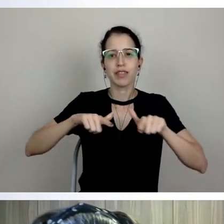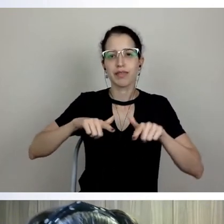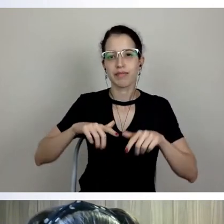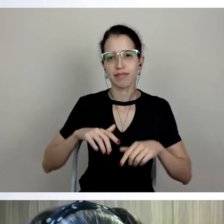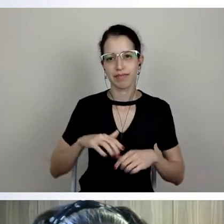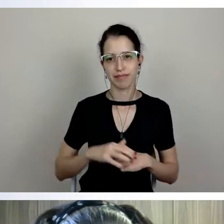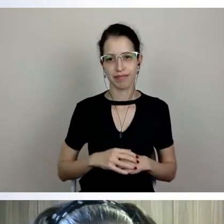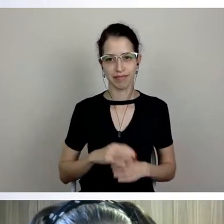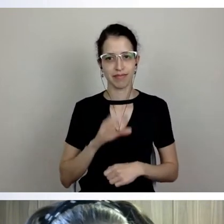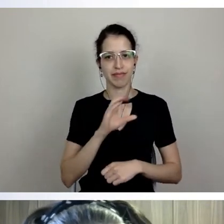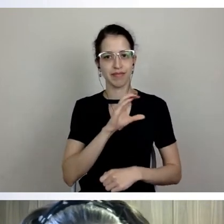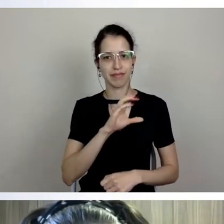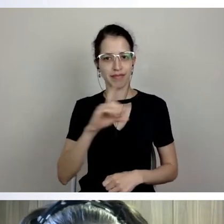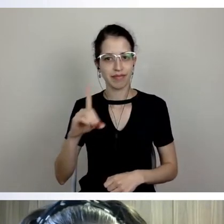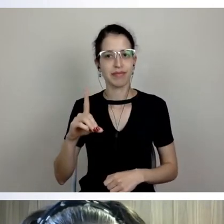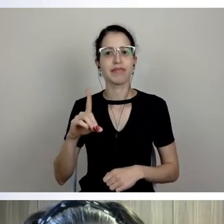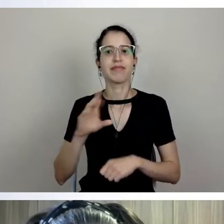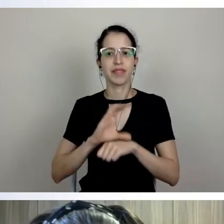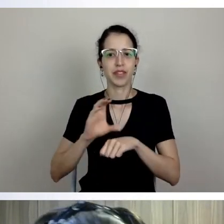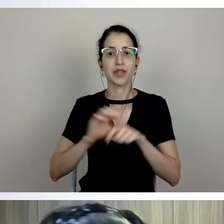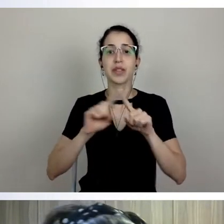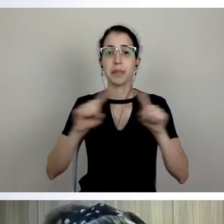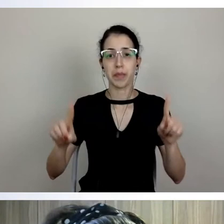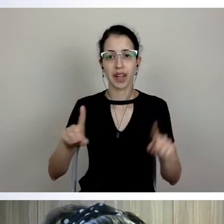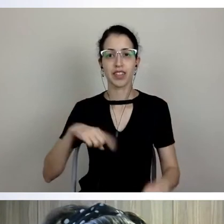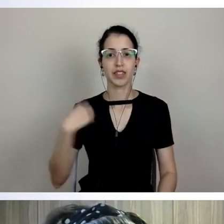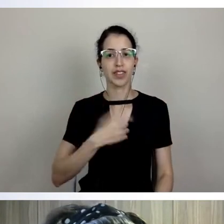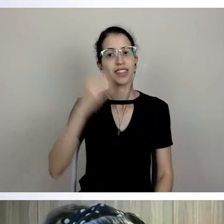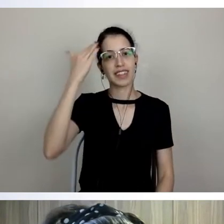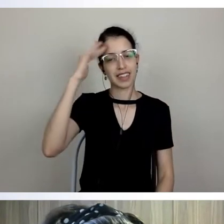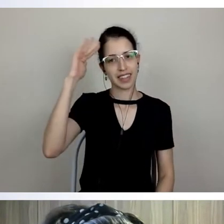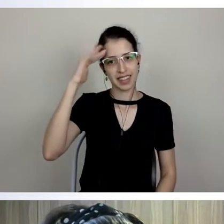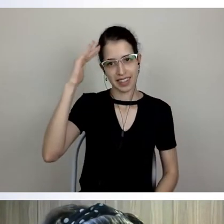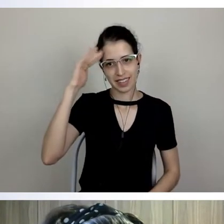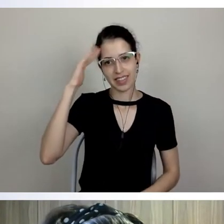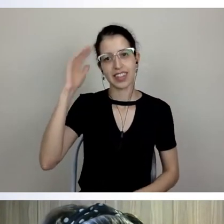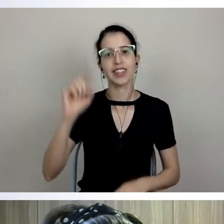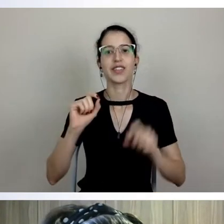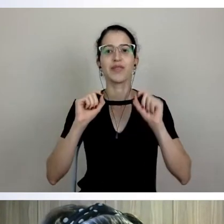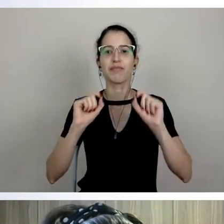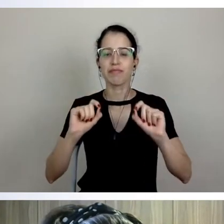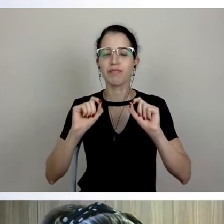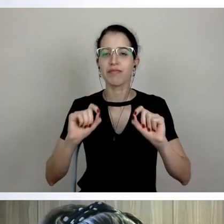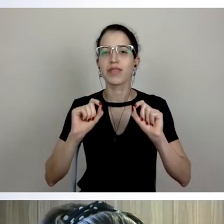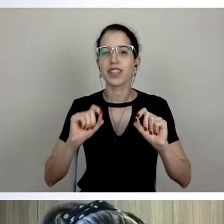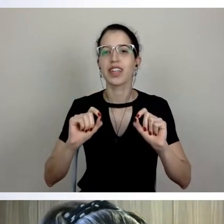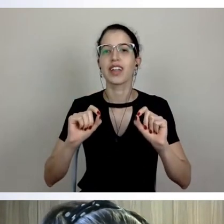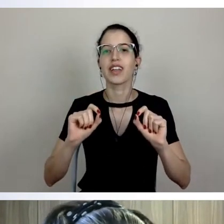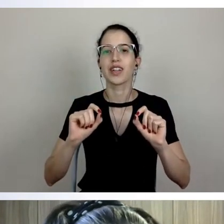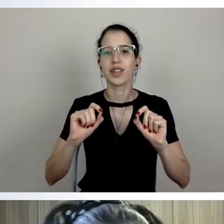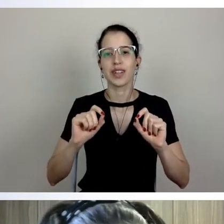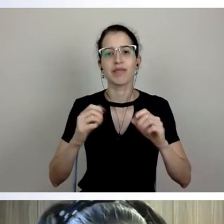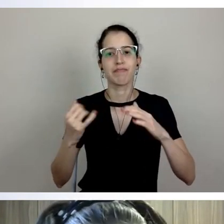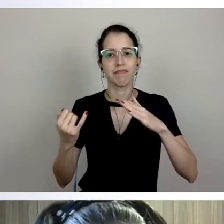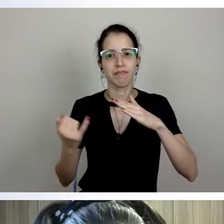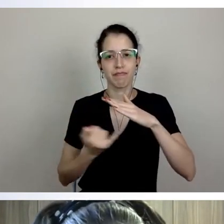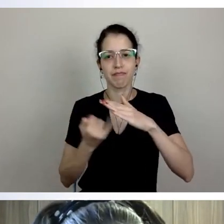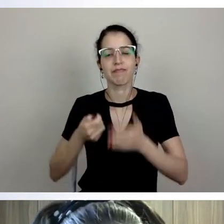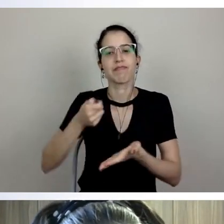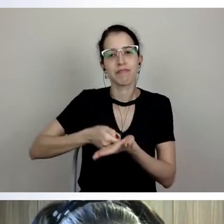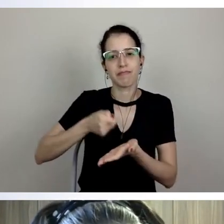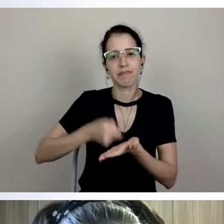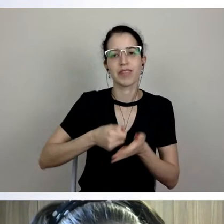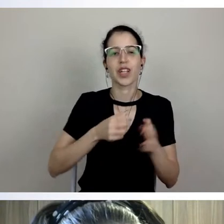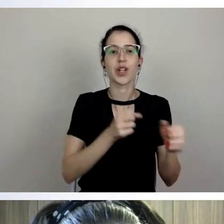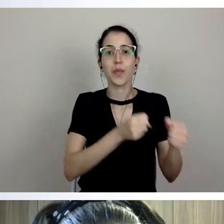a gente entende que a discussão tem que ser feita nos esferas de poder decisório, uma vez que uma comissão que